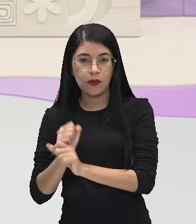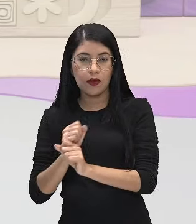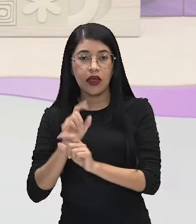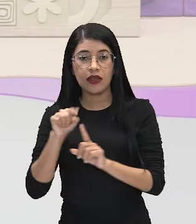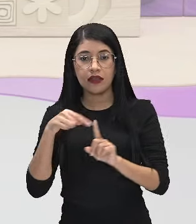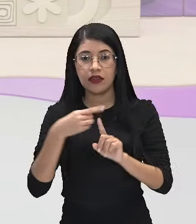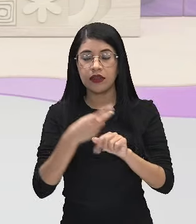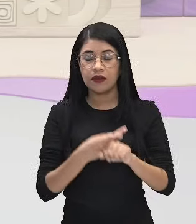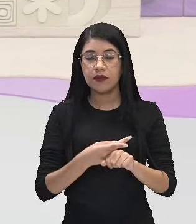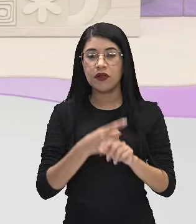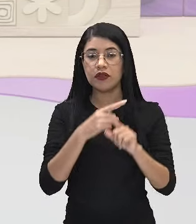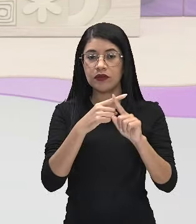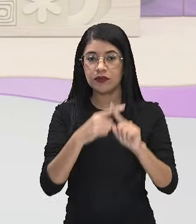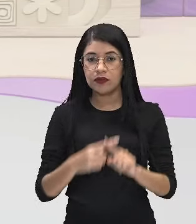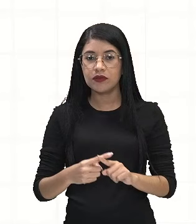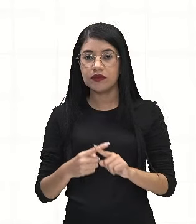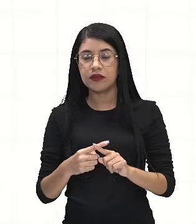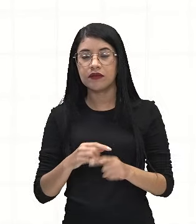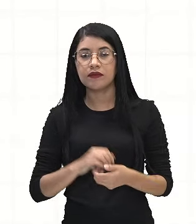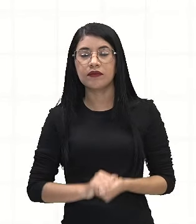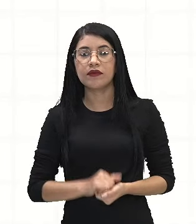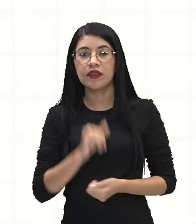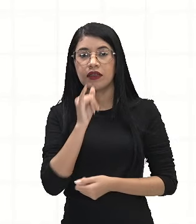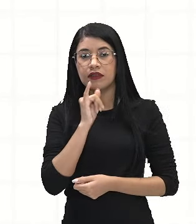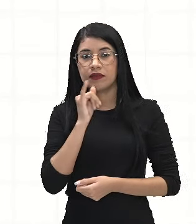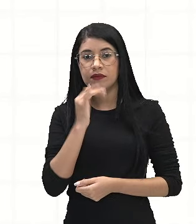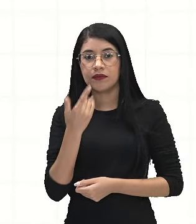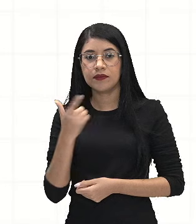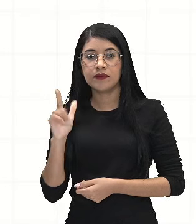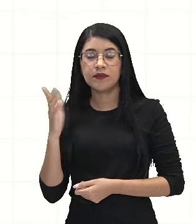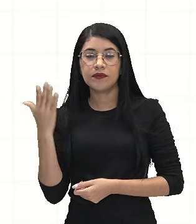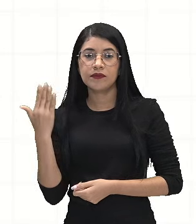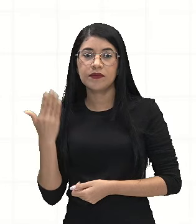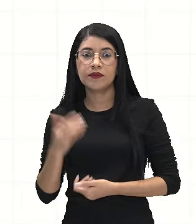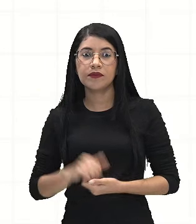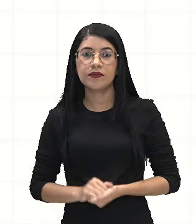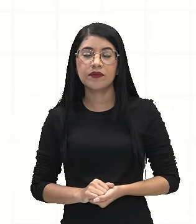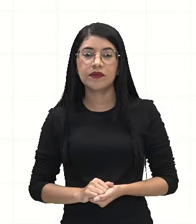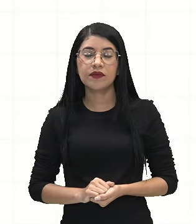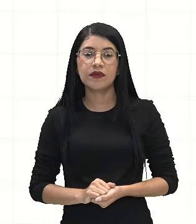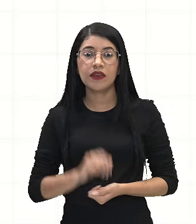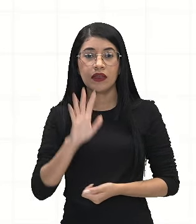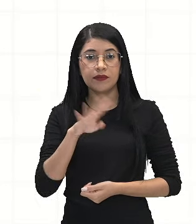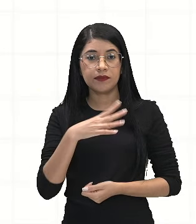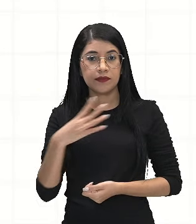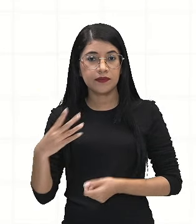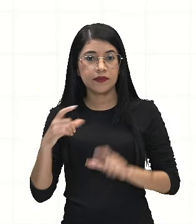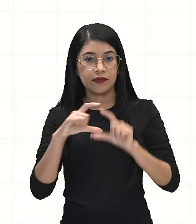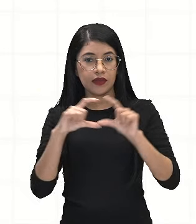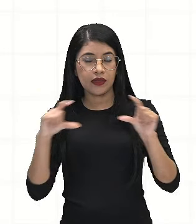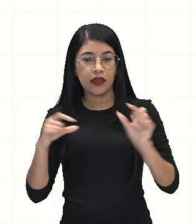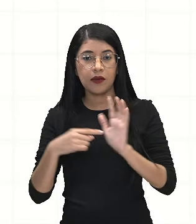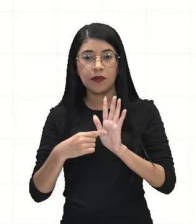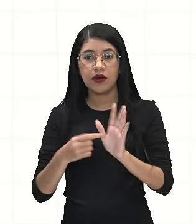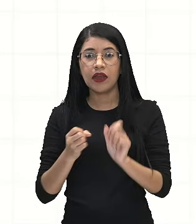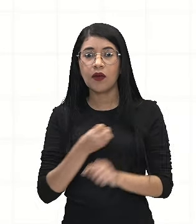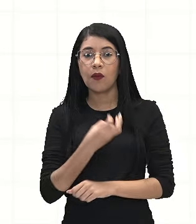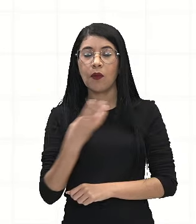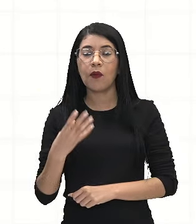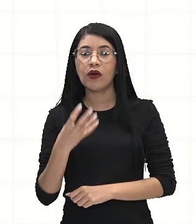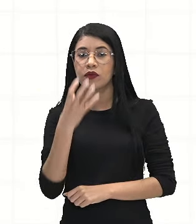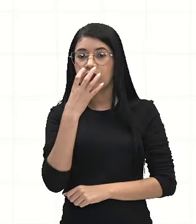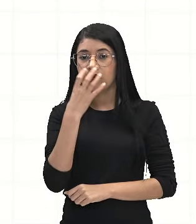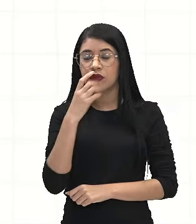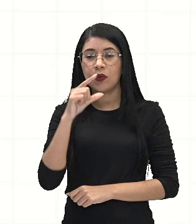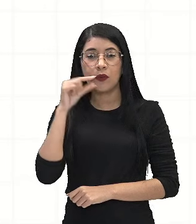Agora a gente vai ver mais exemplos na TV. Acompanhe. A tabela a seguir mostra a quantidade de cachorros e